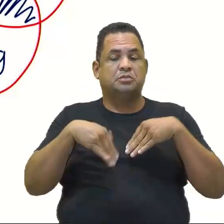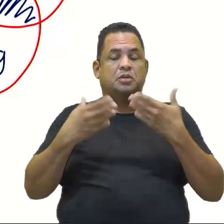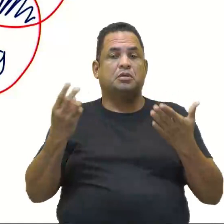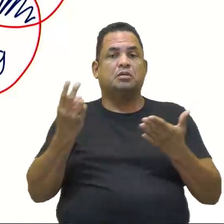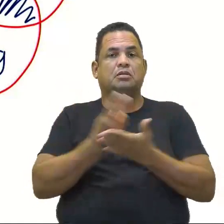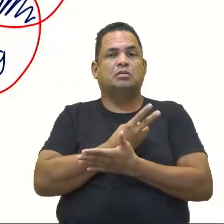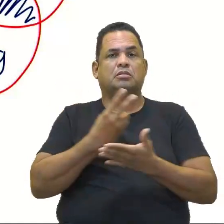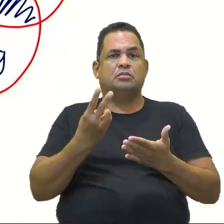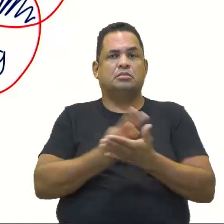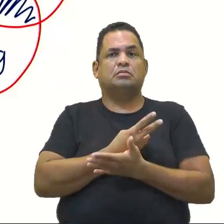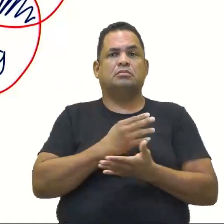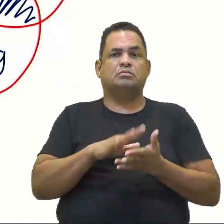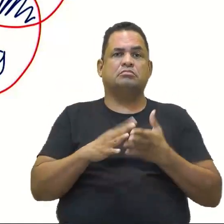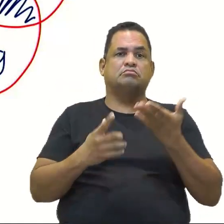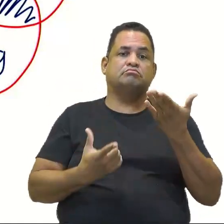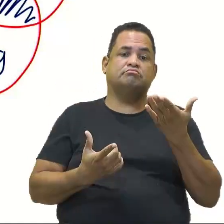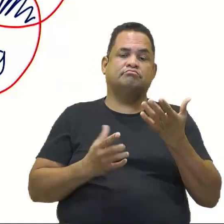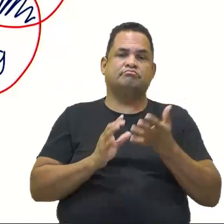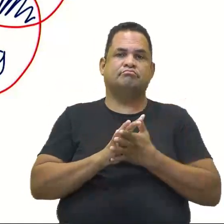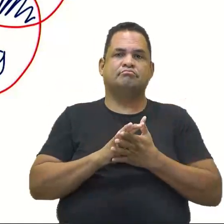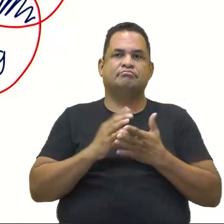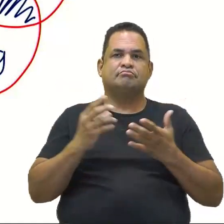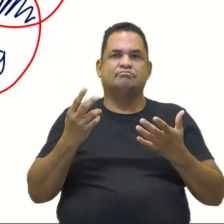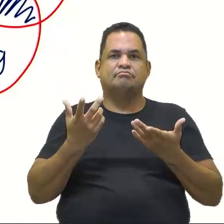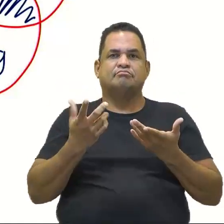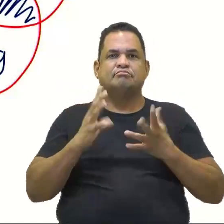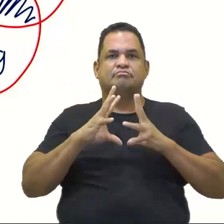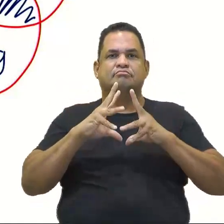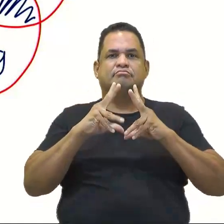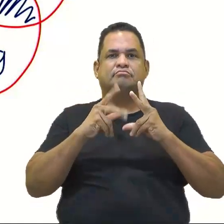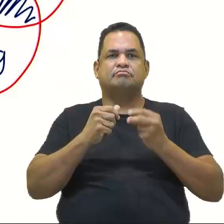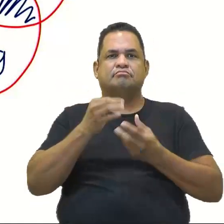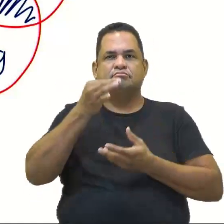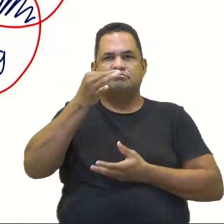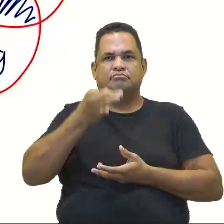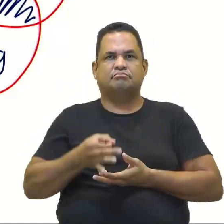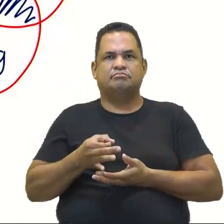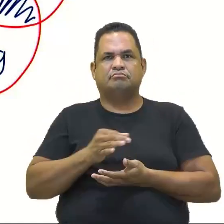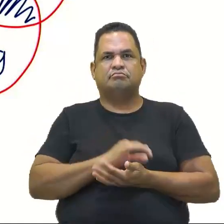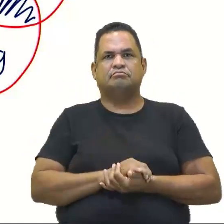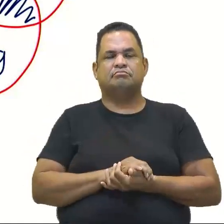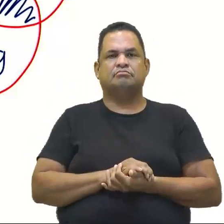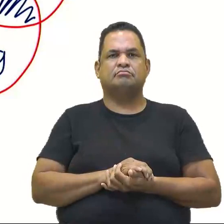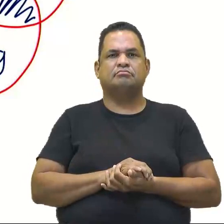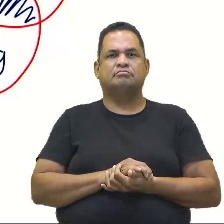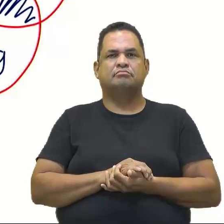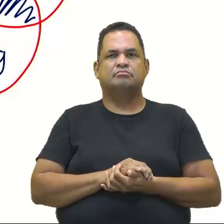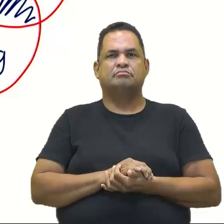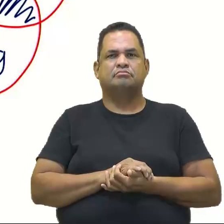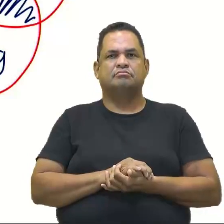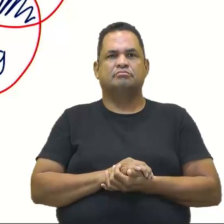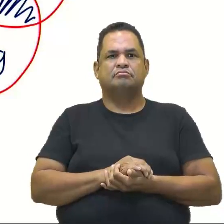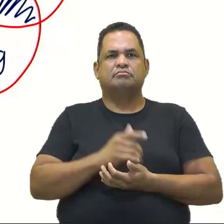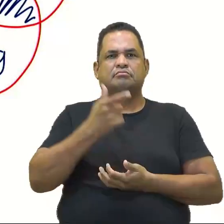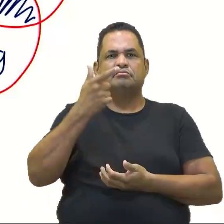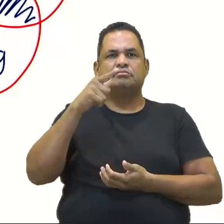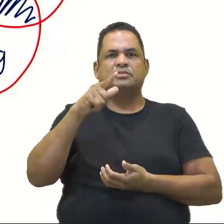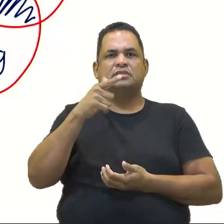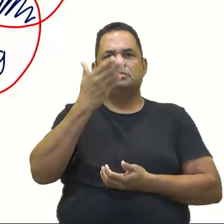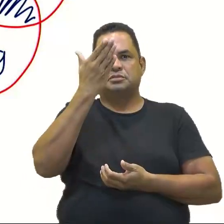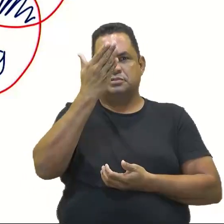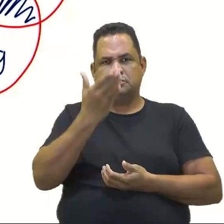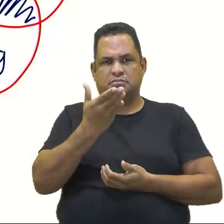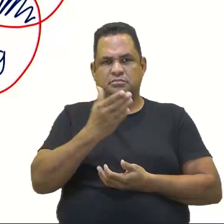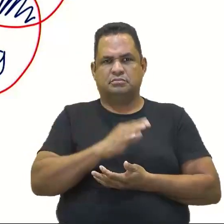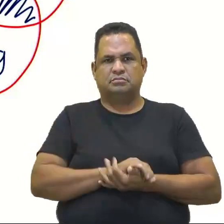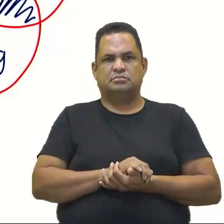Aconteceu uma situaçãozinha aí, porque todas estão... Corretas. Corretas, né? Acho que deve ser essa repetida aí, né? É, deve ser essa repetida. Dever